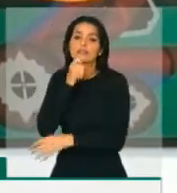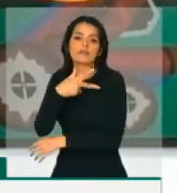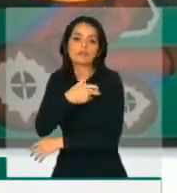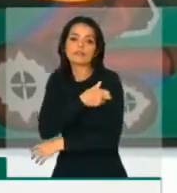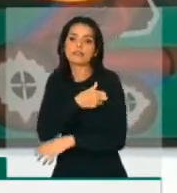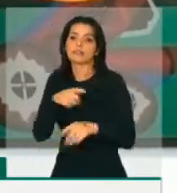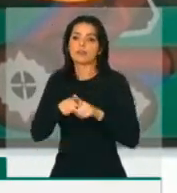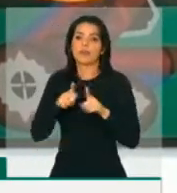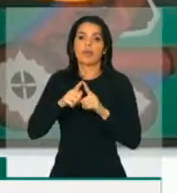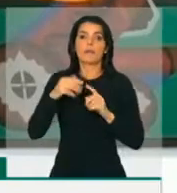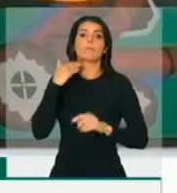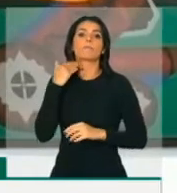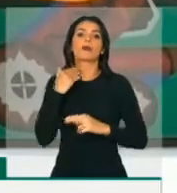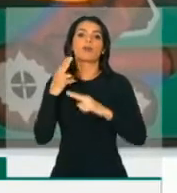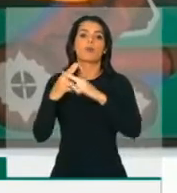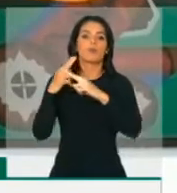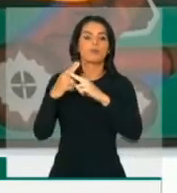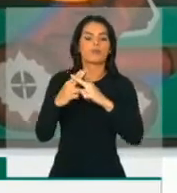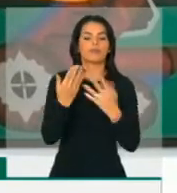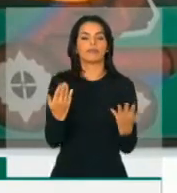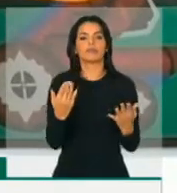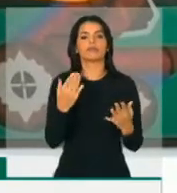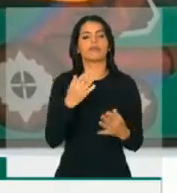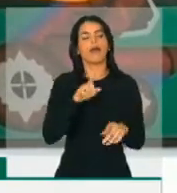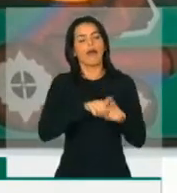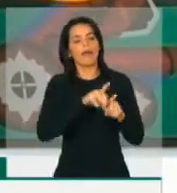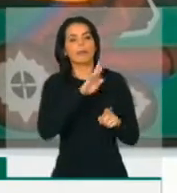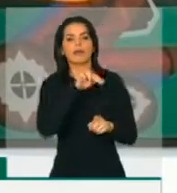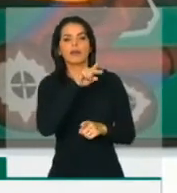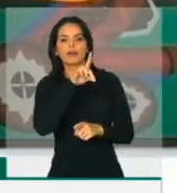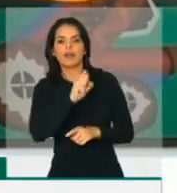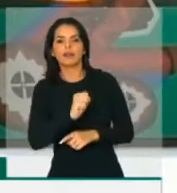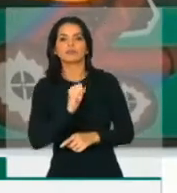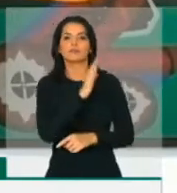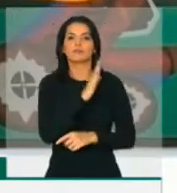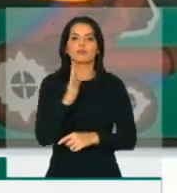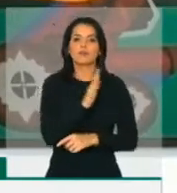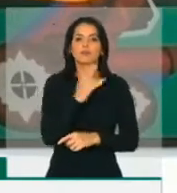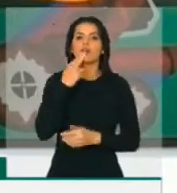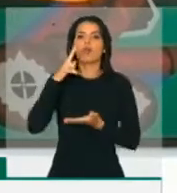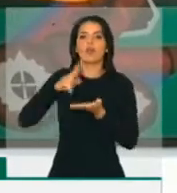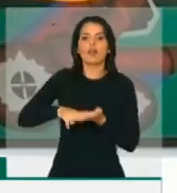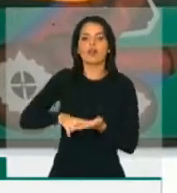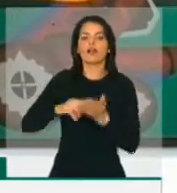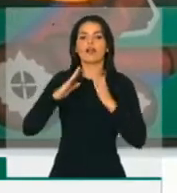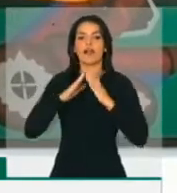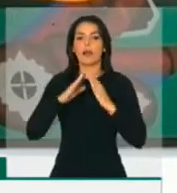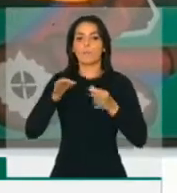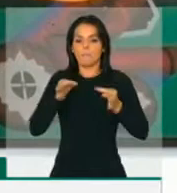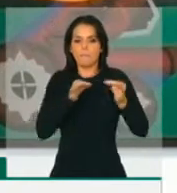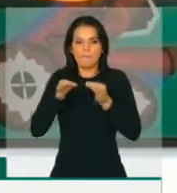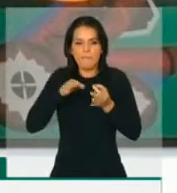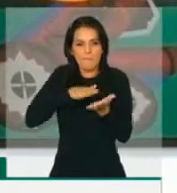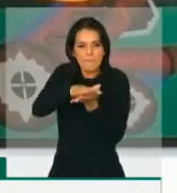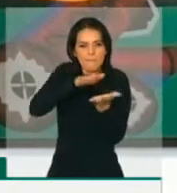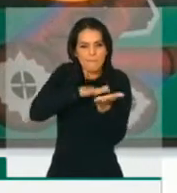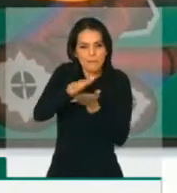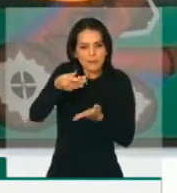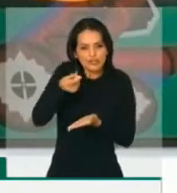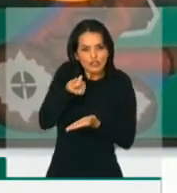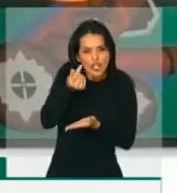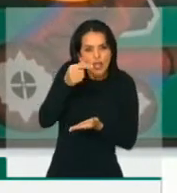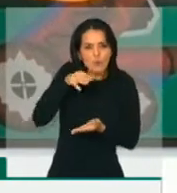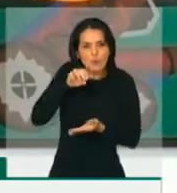Econômica, Banco do Brasil, BNDES, Correios, Casa da Moeda, empresas mineradoras